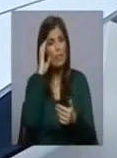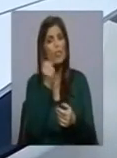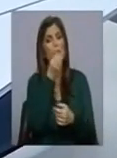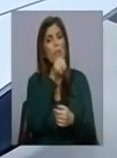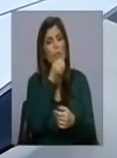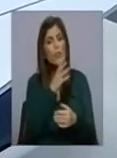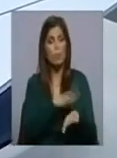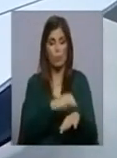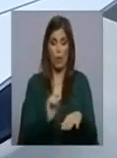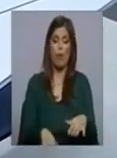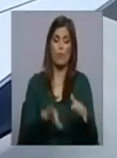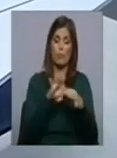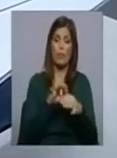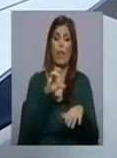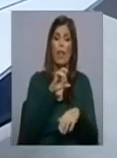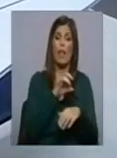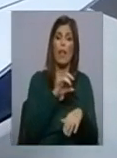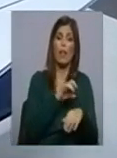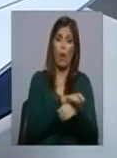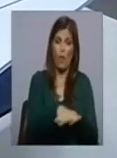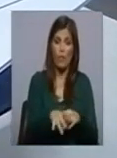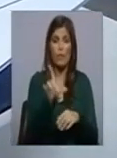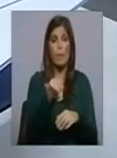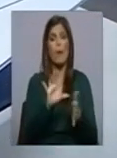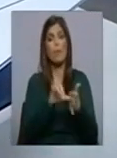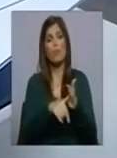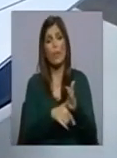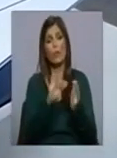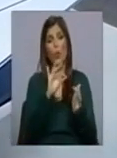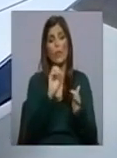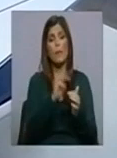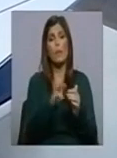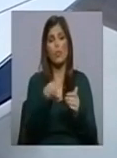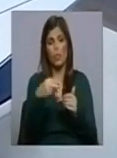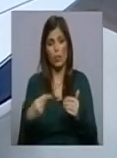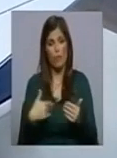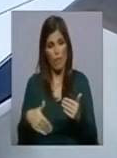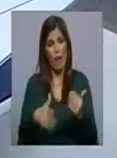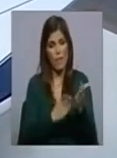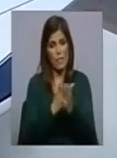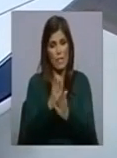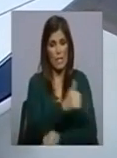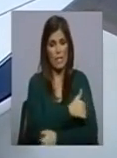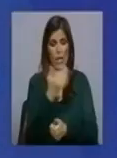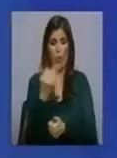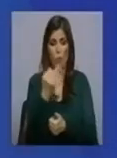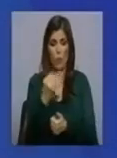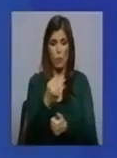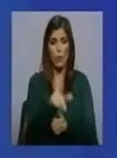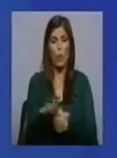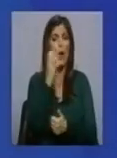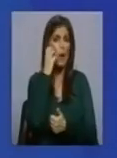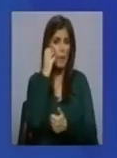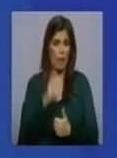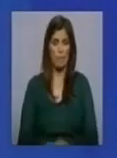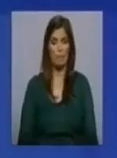em relação à pandemia, quer em relação a este projeto de 40 milhões de euros que há de avançar na cidade do Porto, na zona de Campanha.